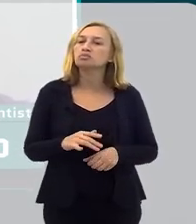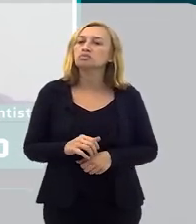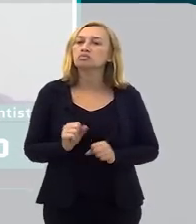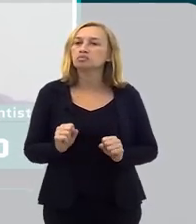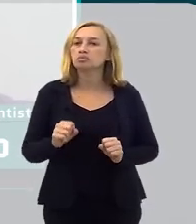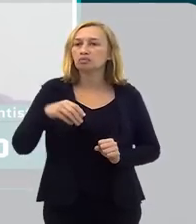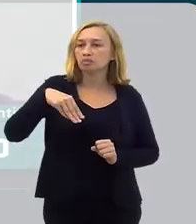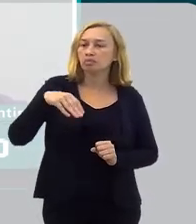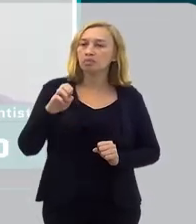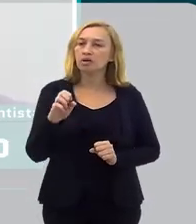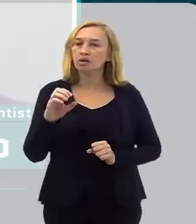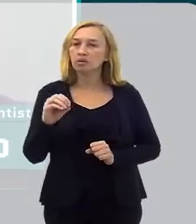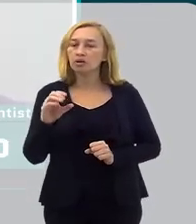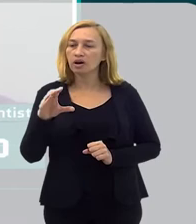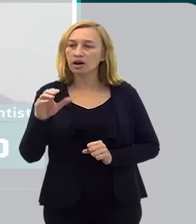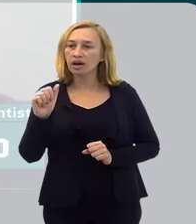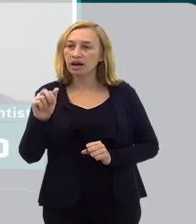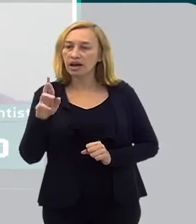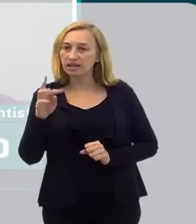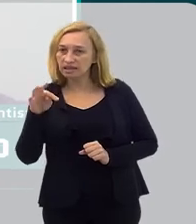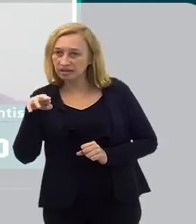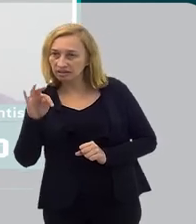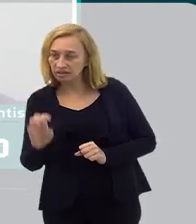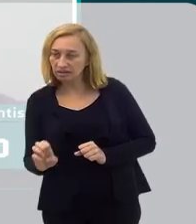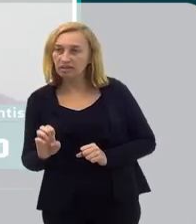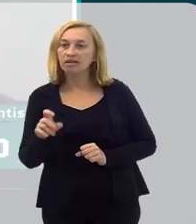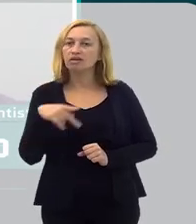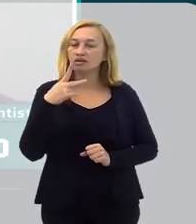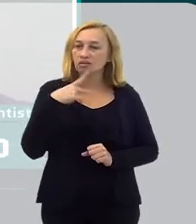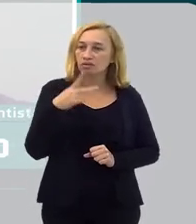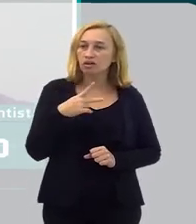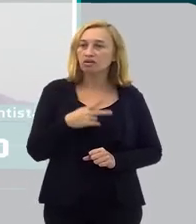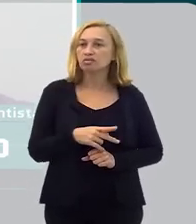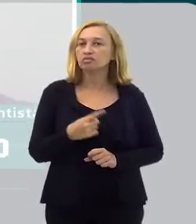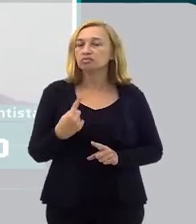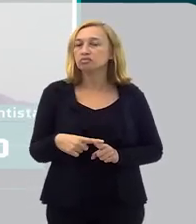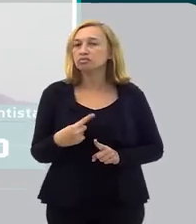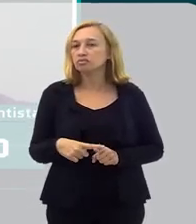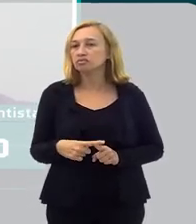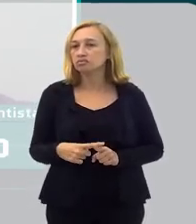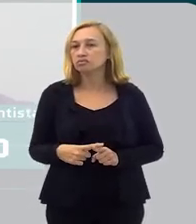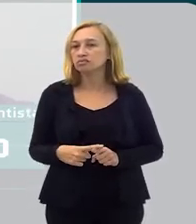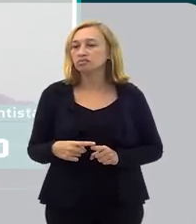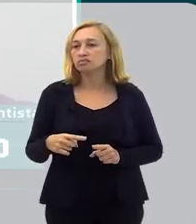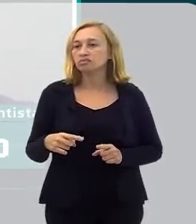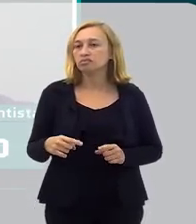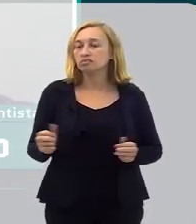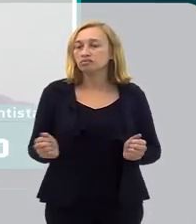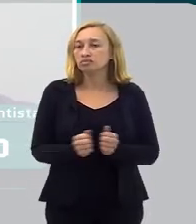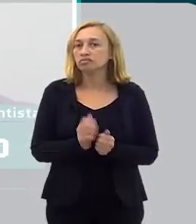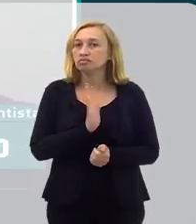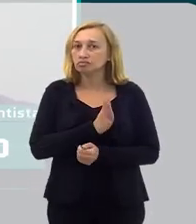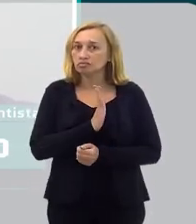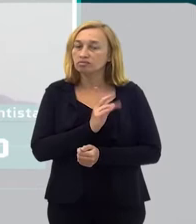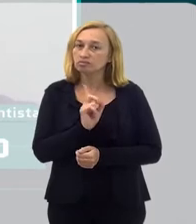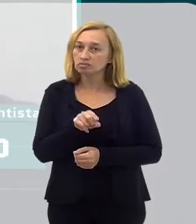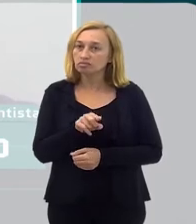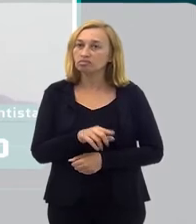pode ter uma miocardite, que eu falo muito da miocardite, porque envolve o coração.